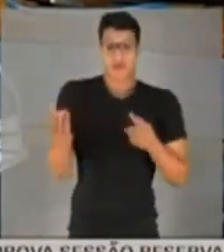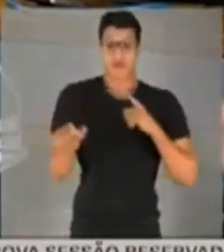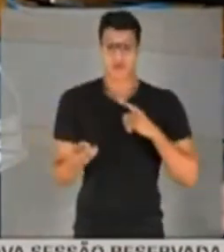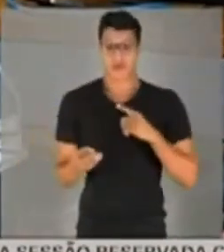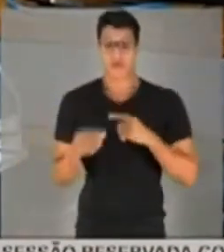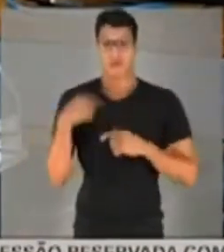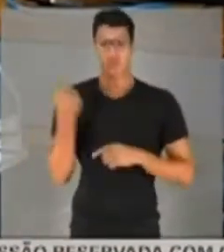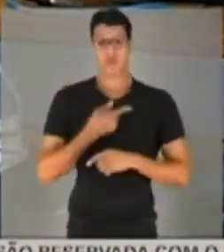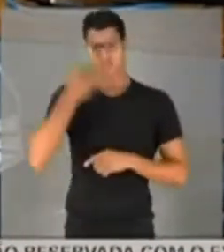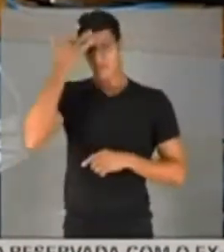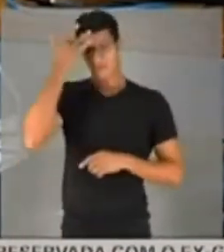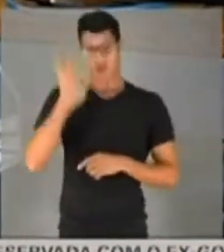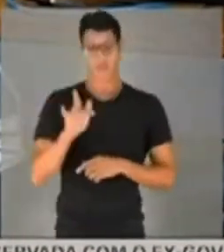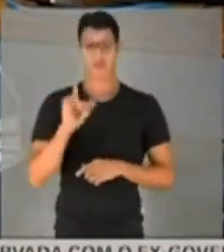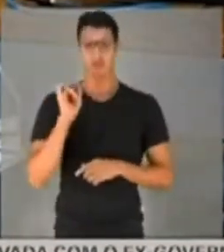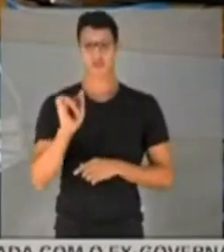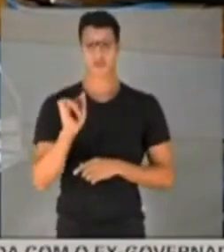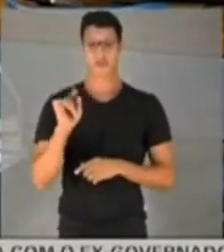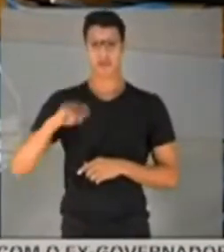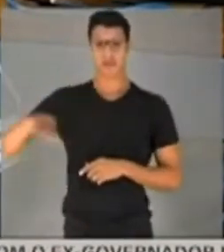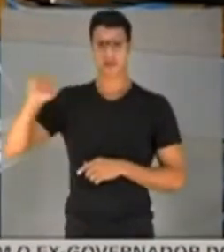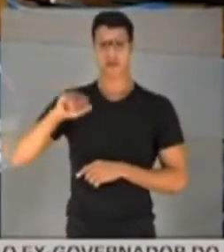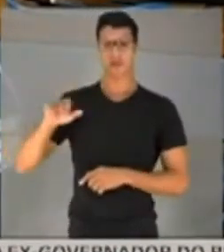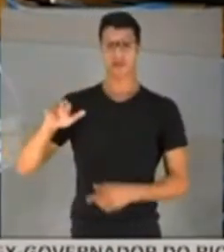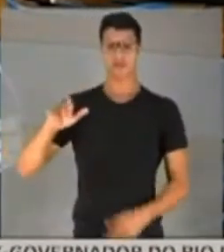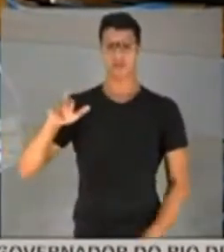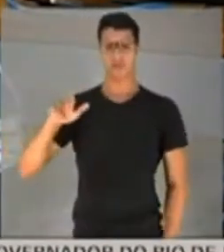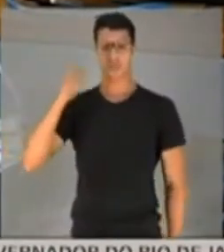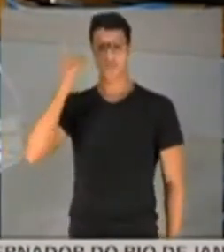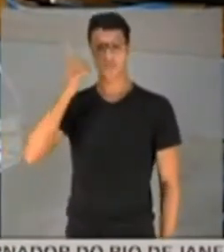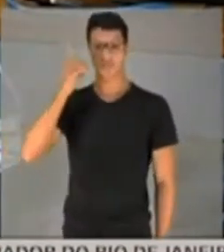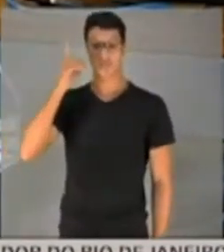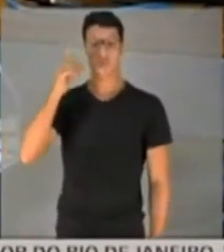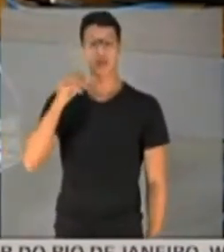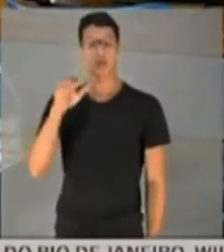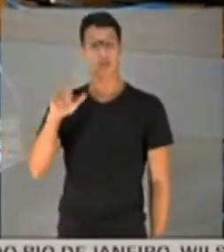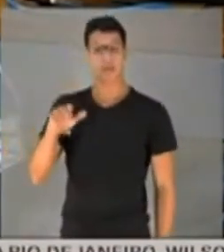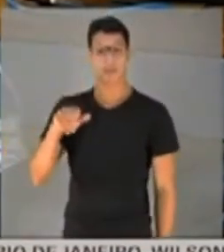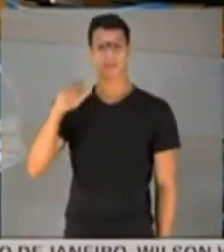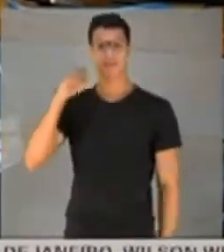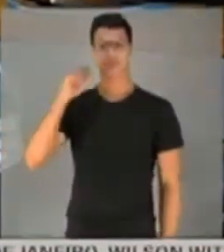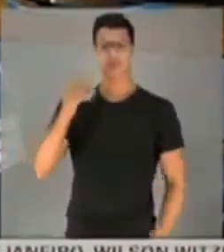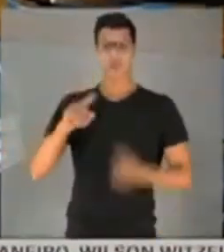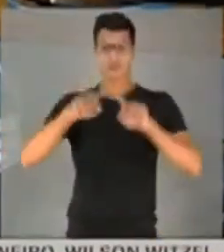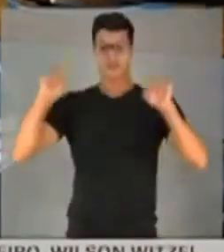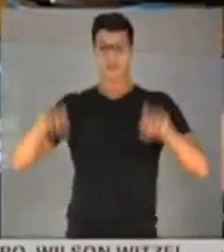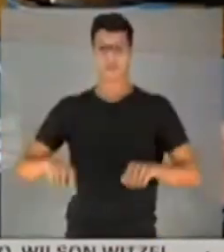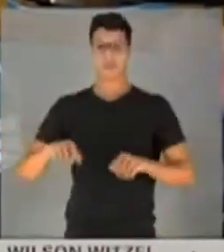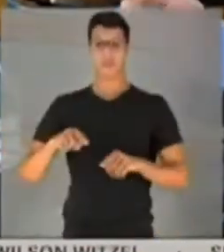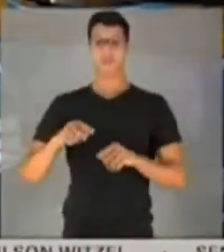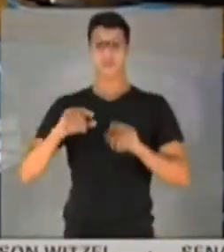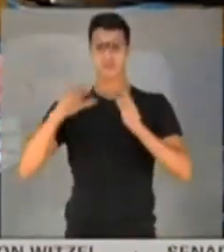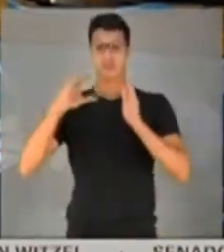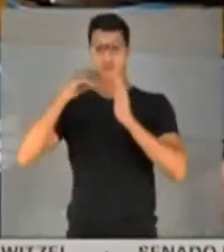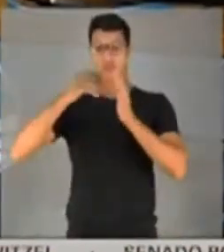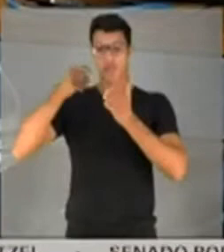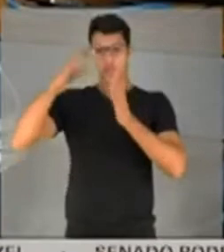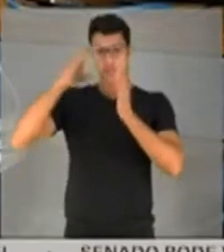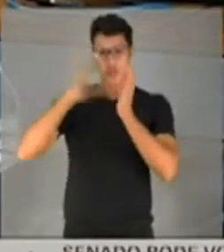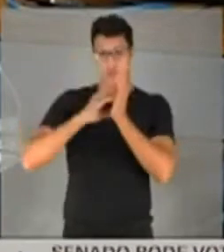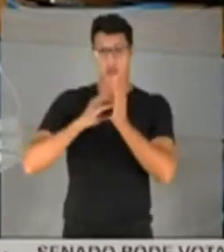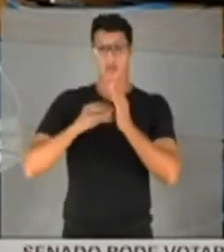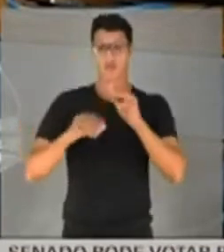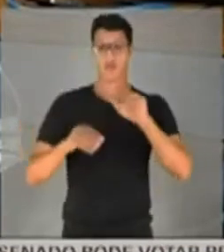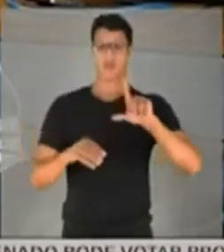inquérito, algo que nós não sabíamos, que ele era irmão do deputado, perdão, era irmão do servidor concursado do Ministério da